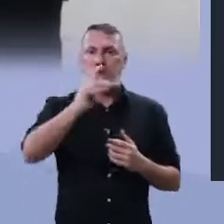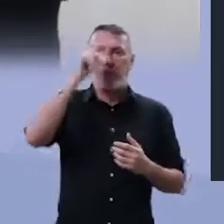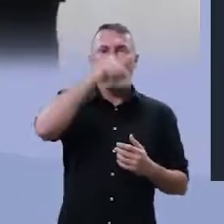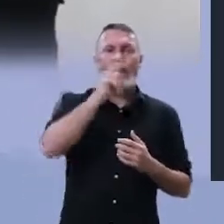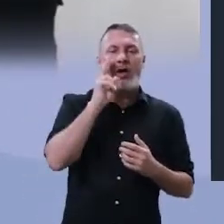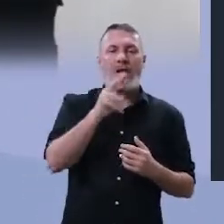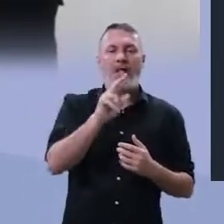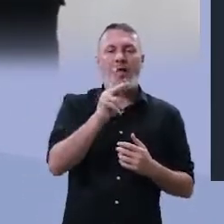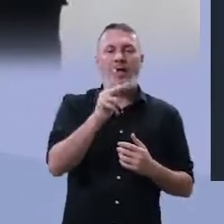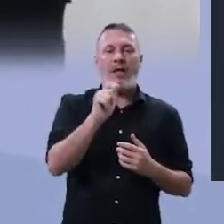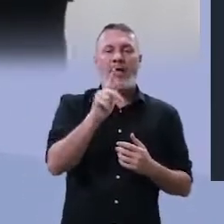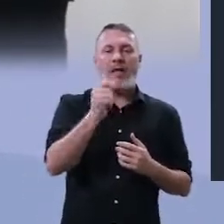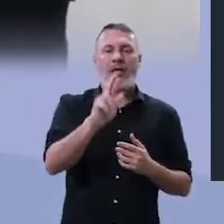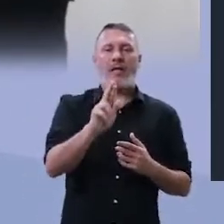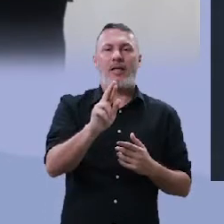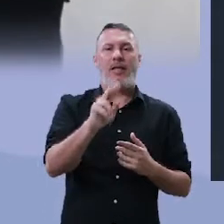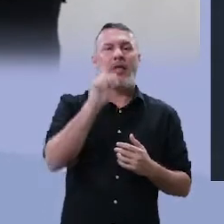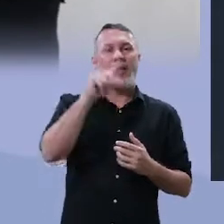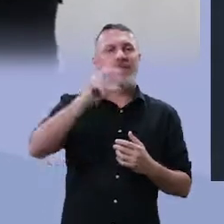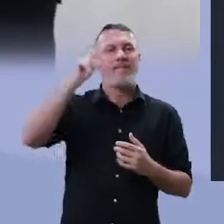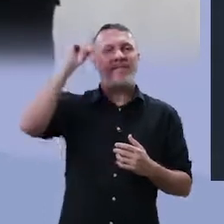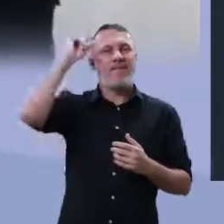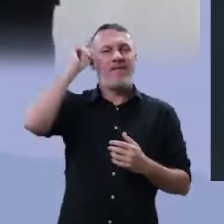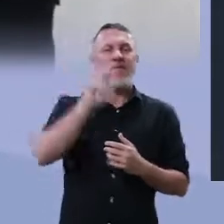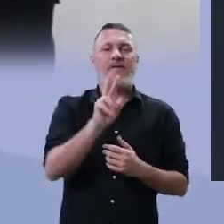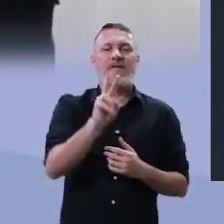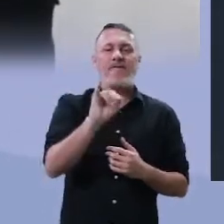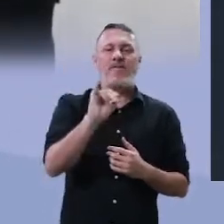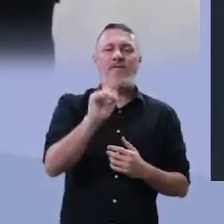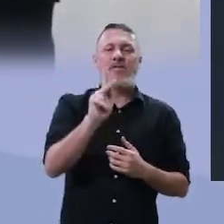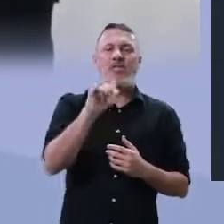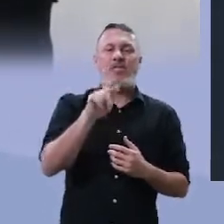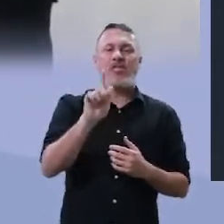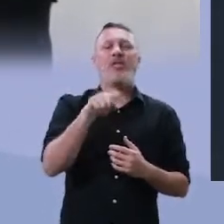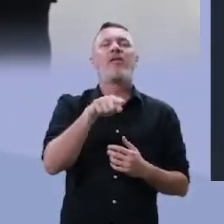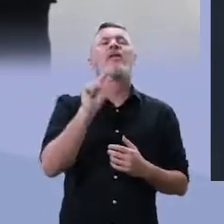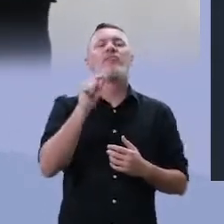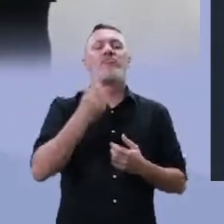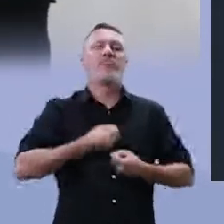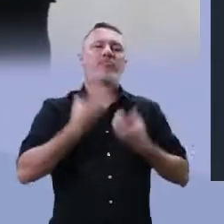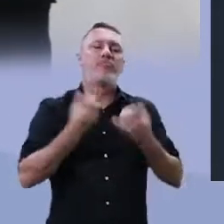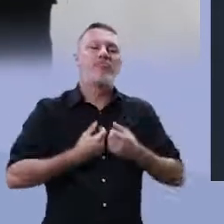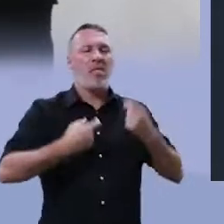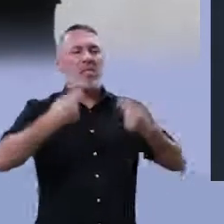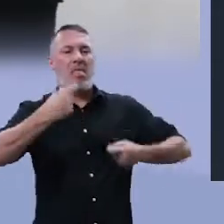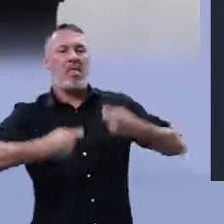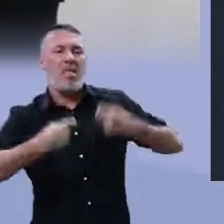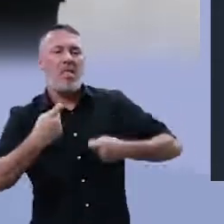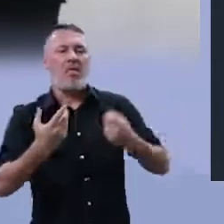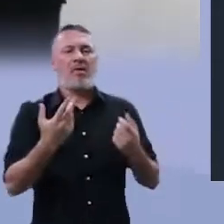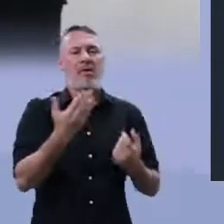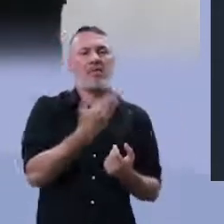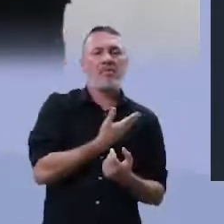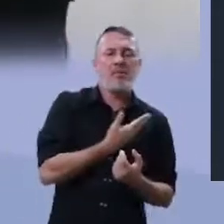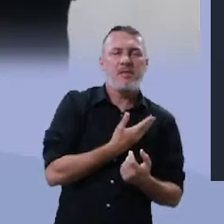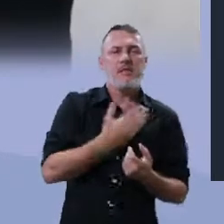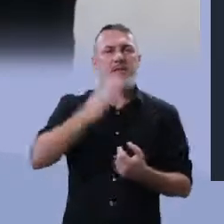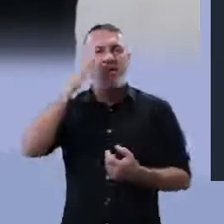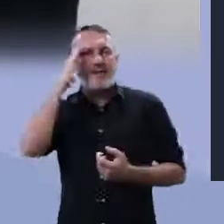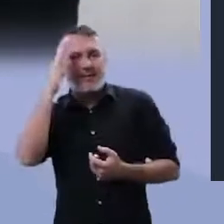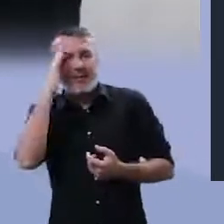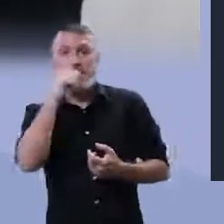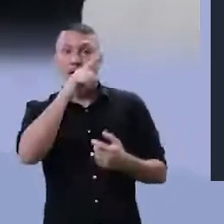ele é um viking, personagem do Dick Brown e ele fala nas guerras com seus amigos, o seu